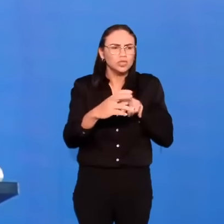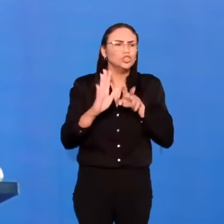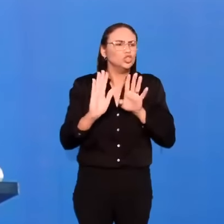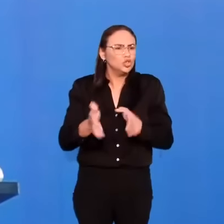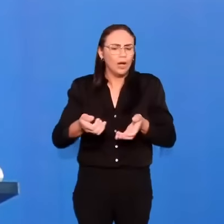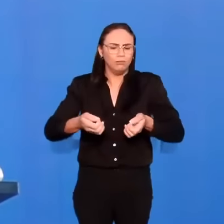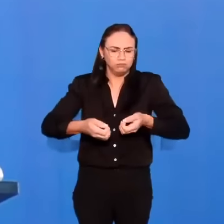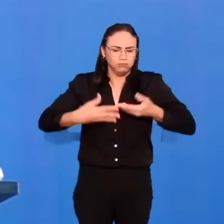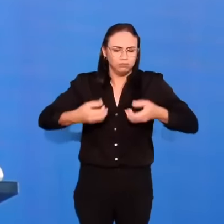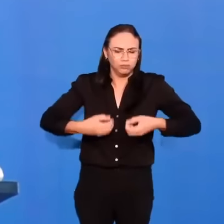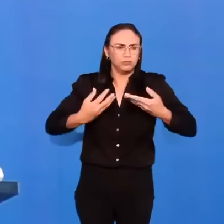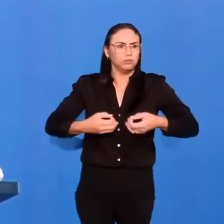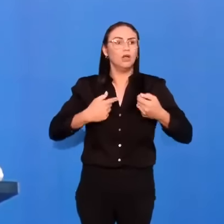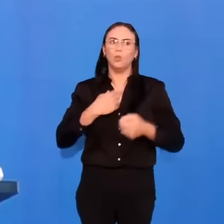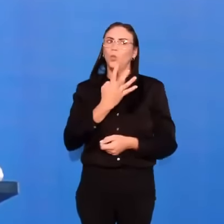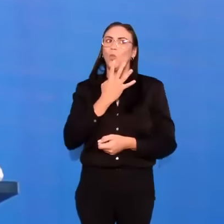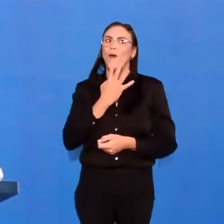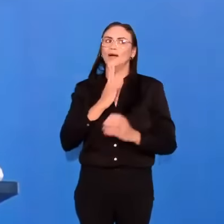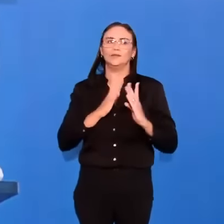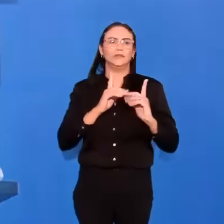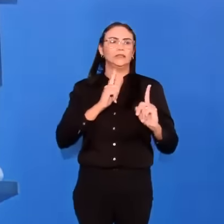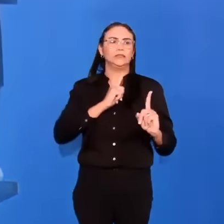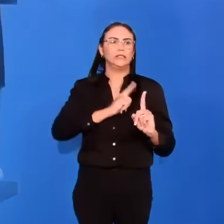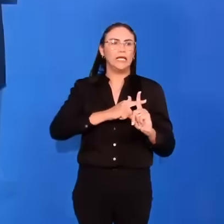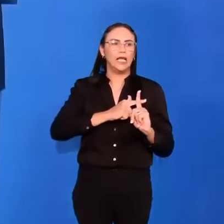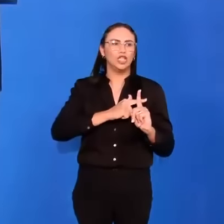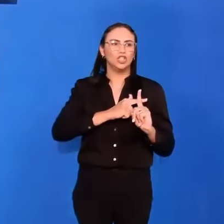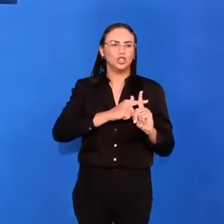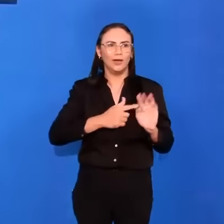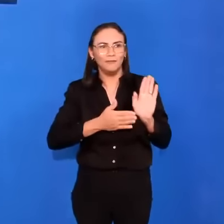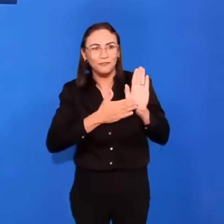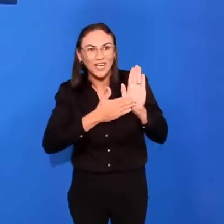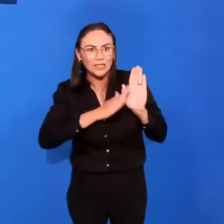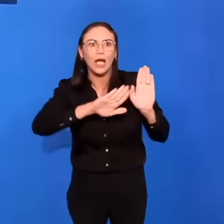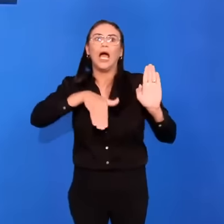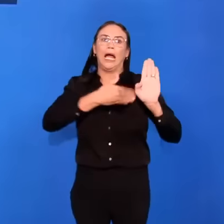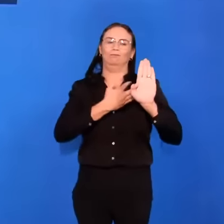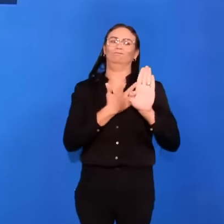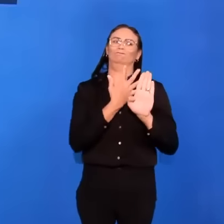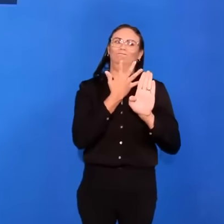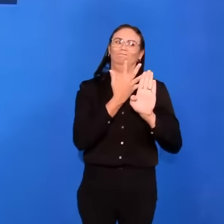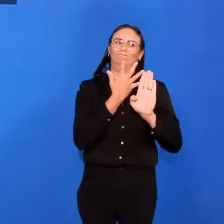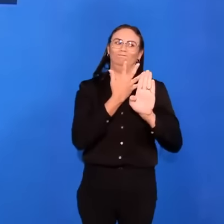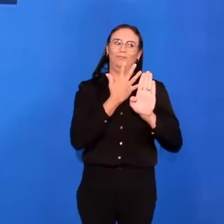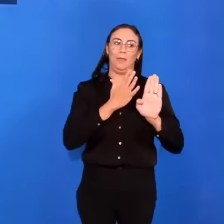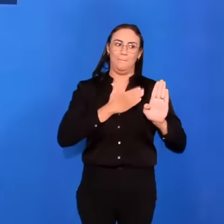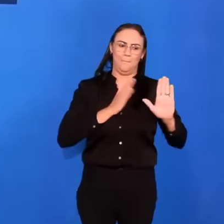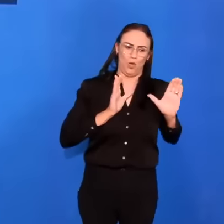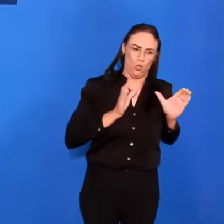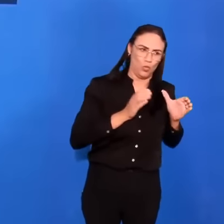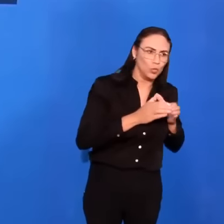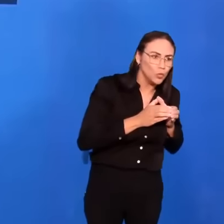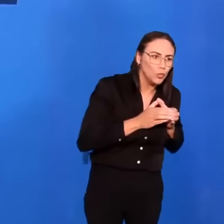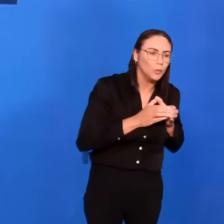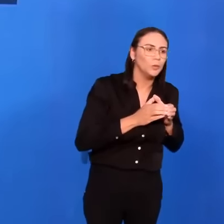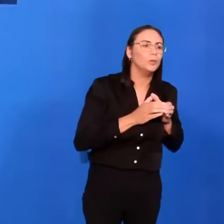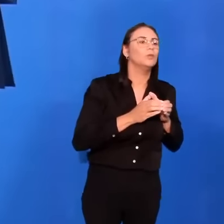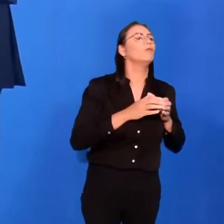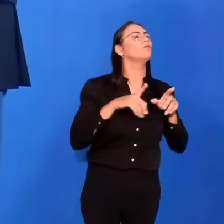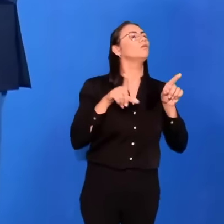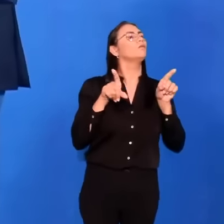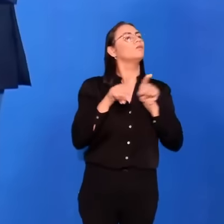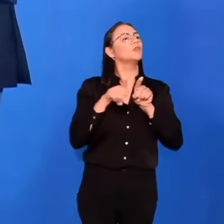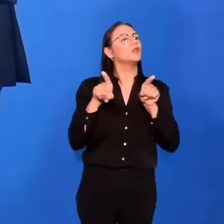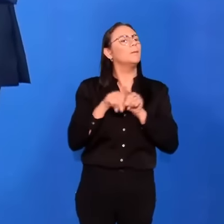da igreja, os intestinos, tanto da comunidade que eu pastoreio, como de